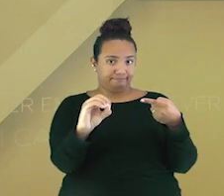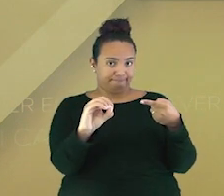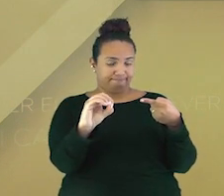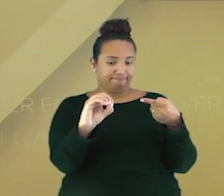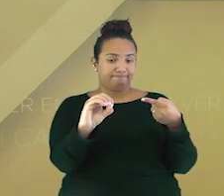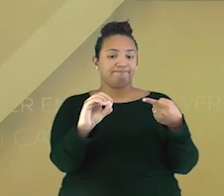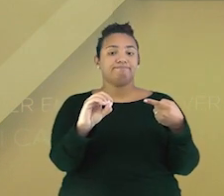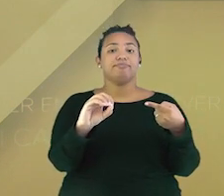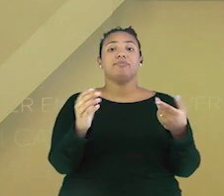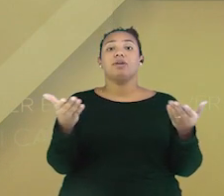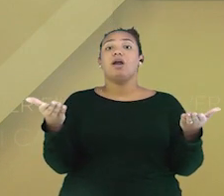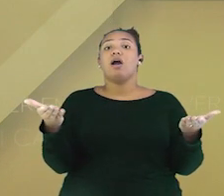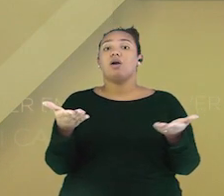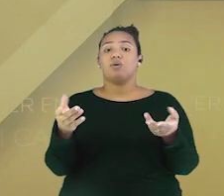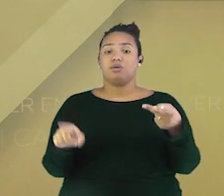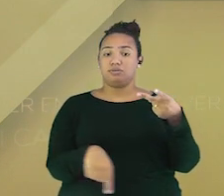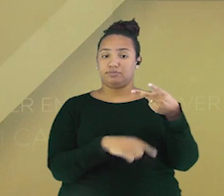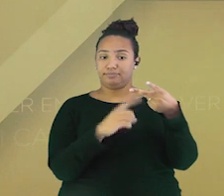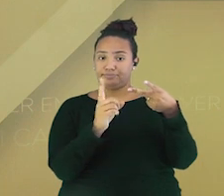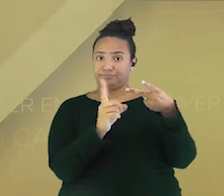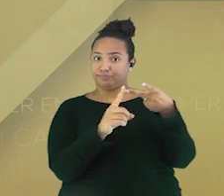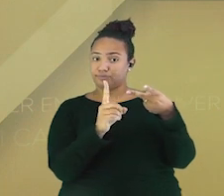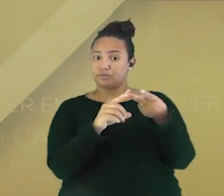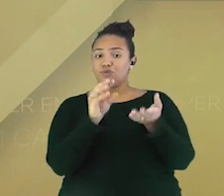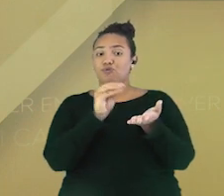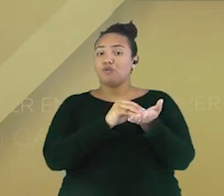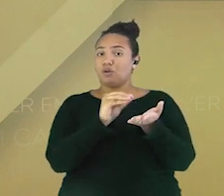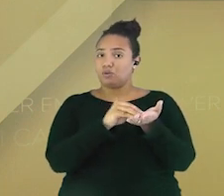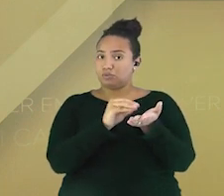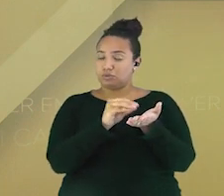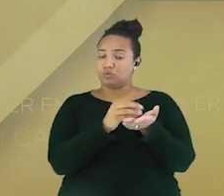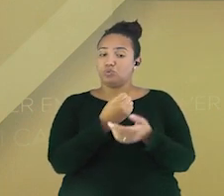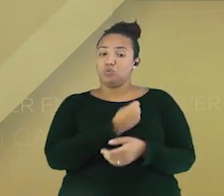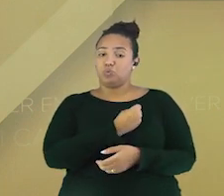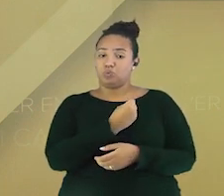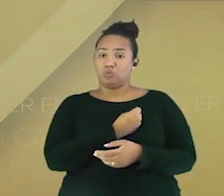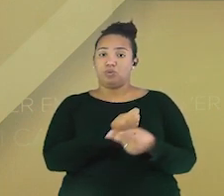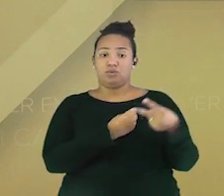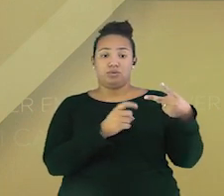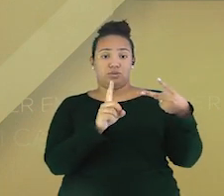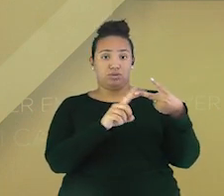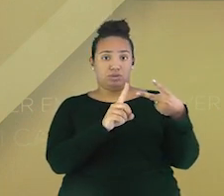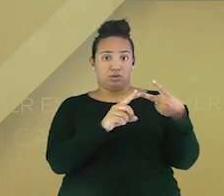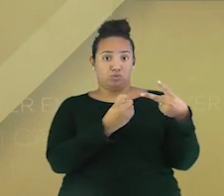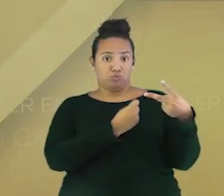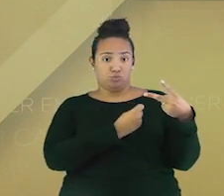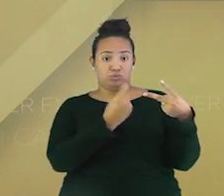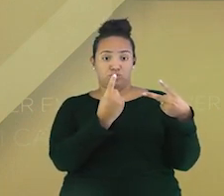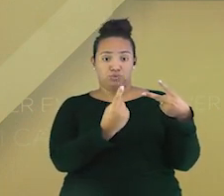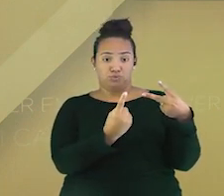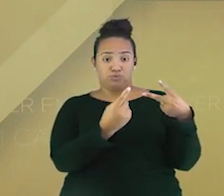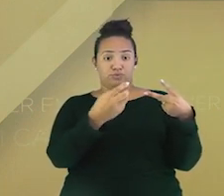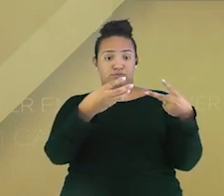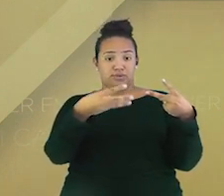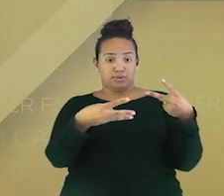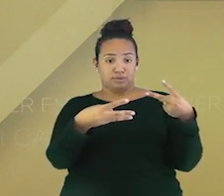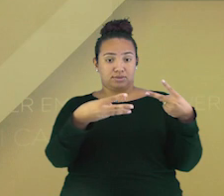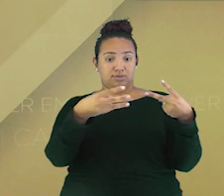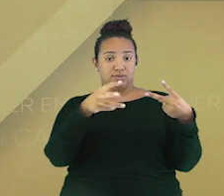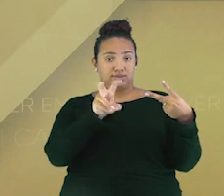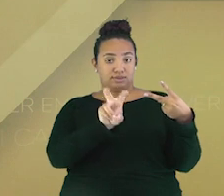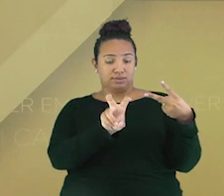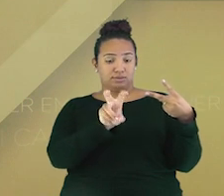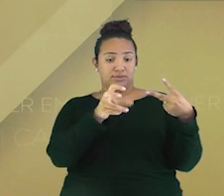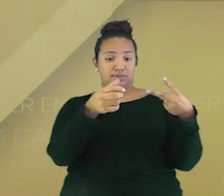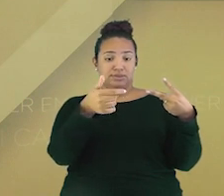Já na outra sequência, estão faltando alguns números. Nós temos apenas o número 1, o 3, o